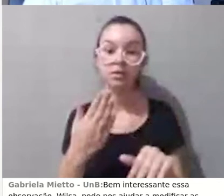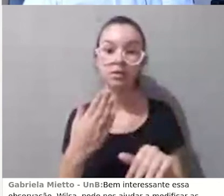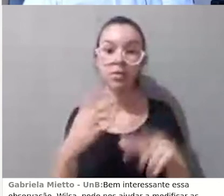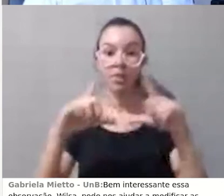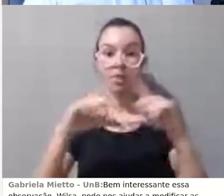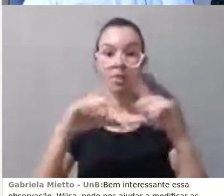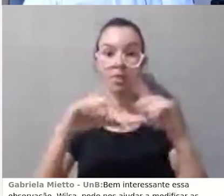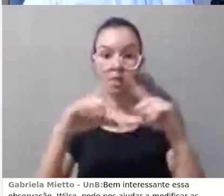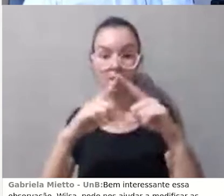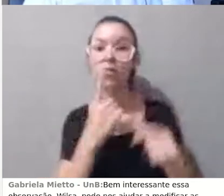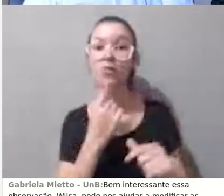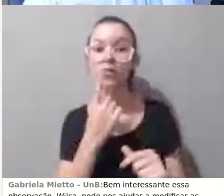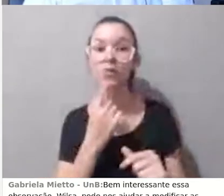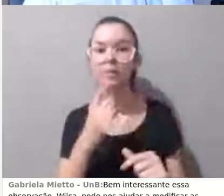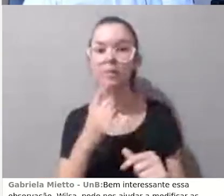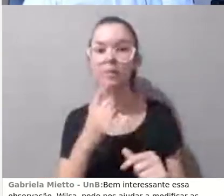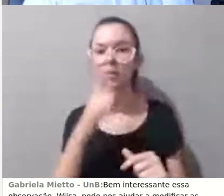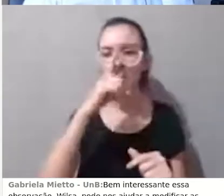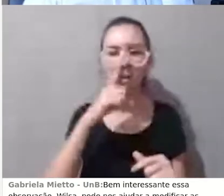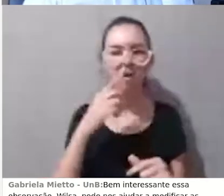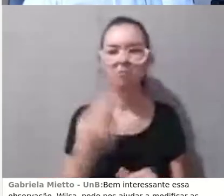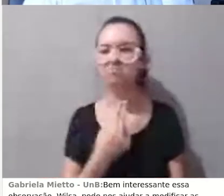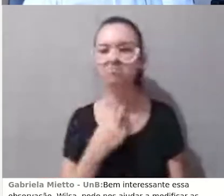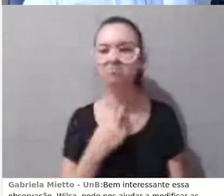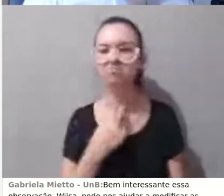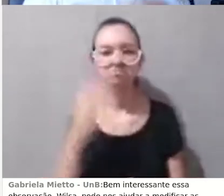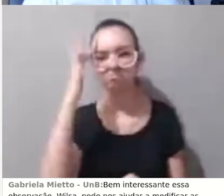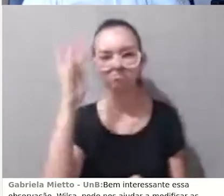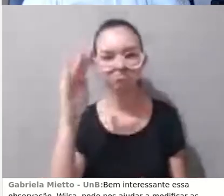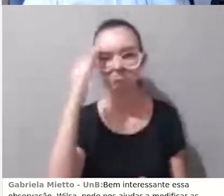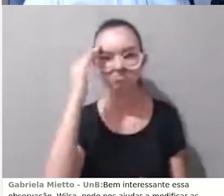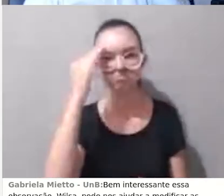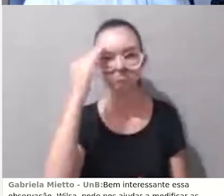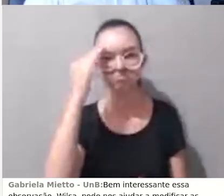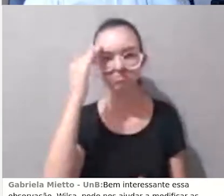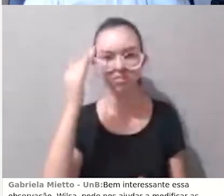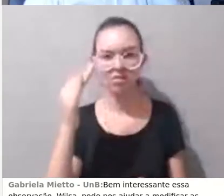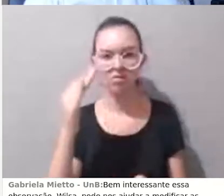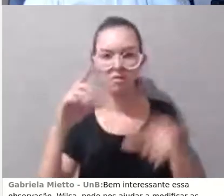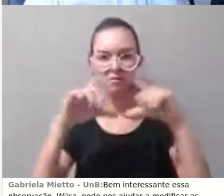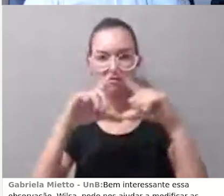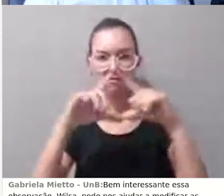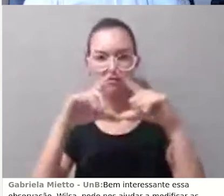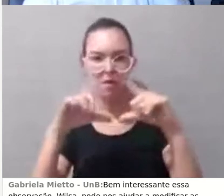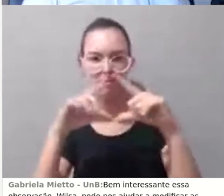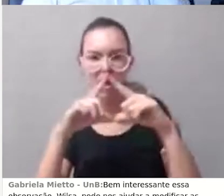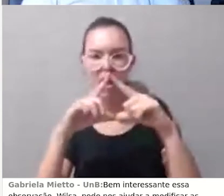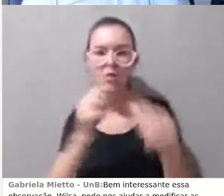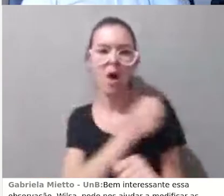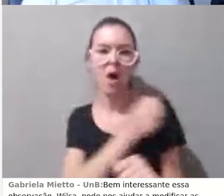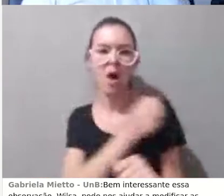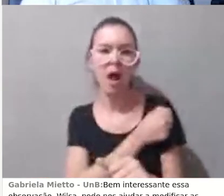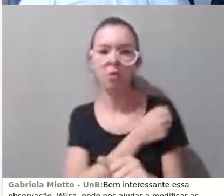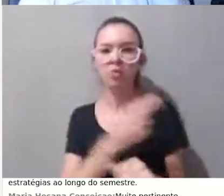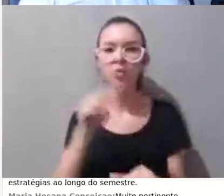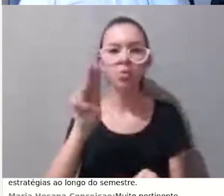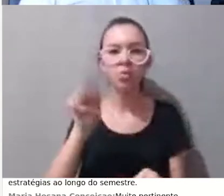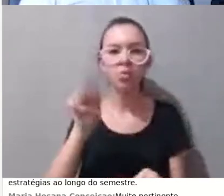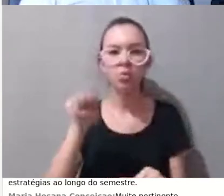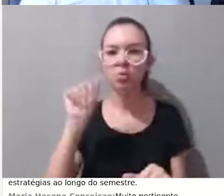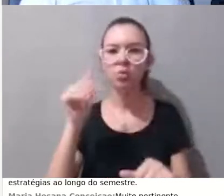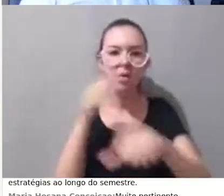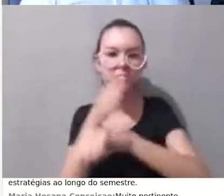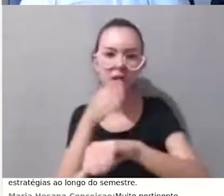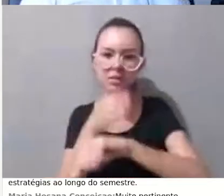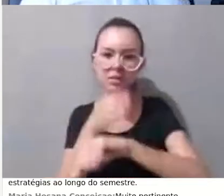e o amarelo eu também não entendi, eles são gerados pelo próprio sistema e o vermelho é aquele aluno que nunca acessou? Sim, os dois,